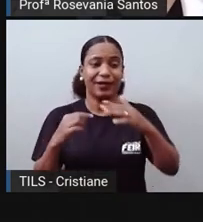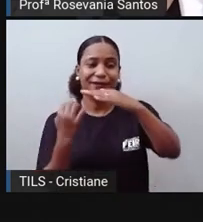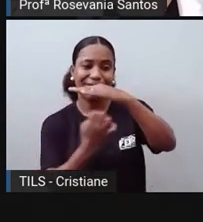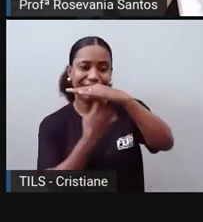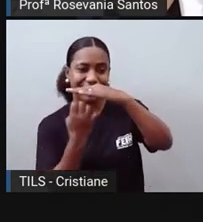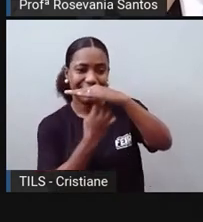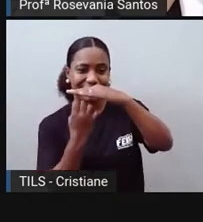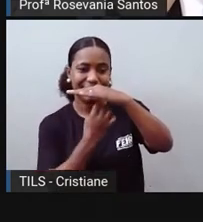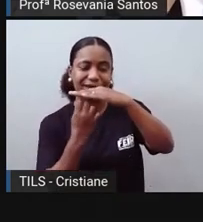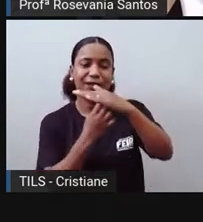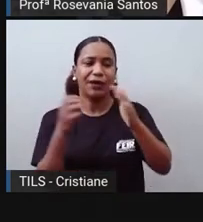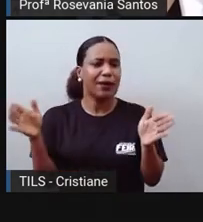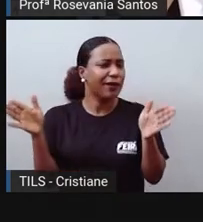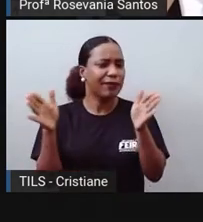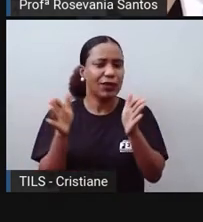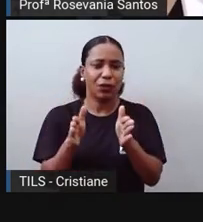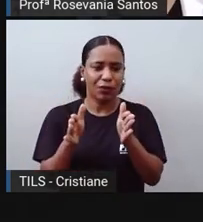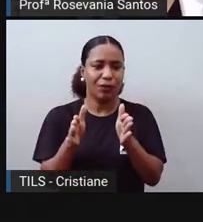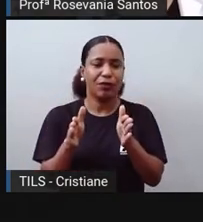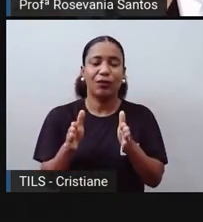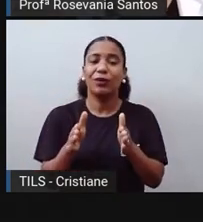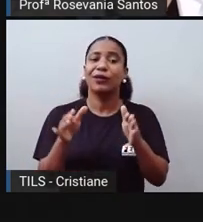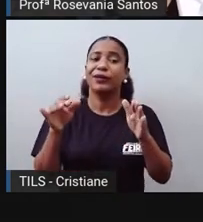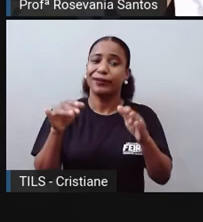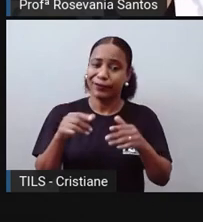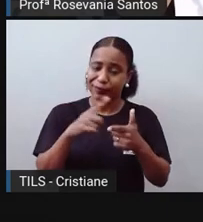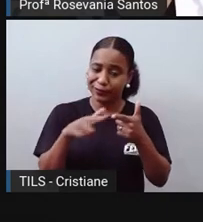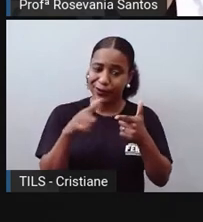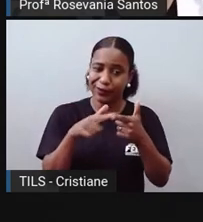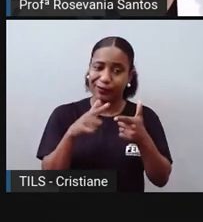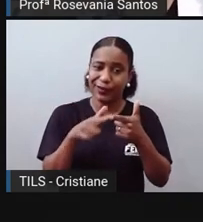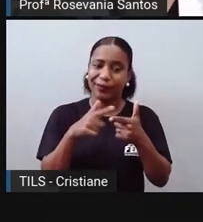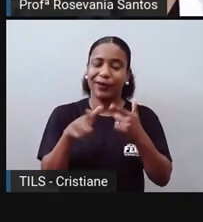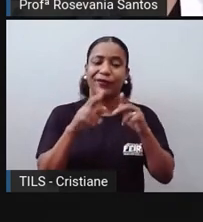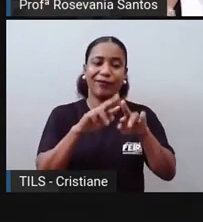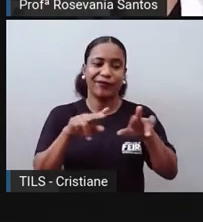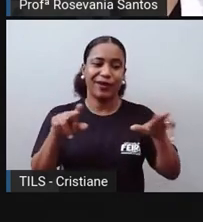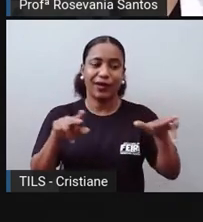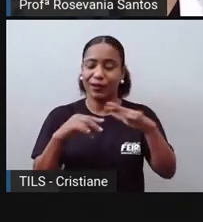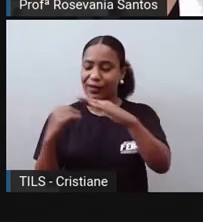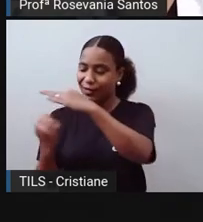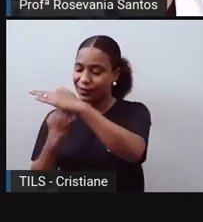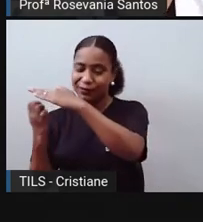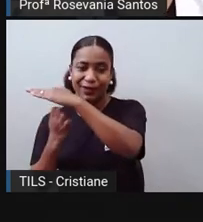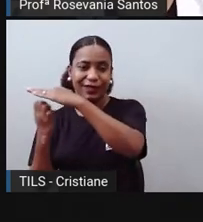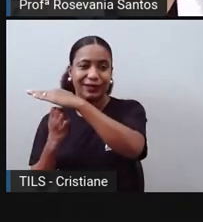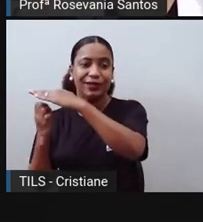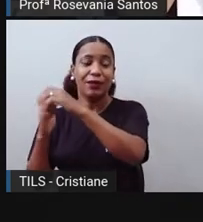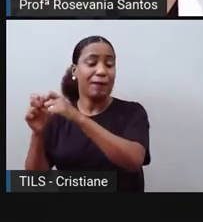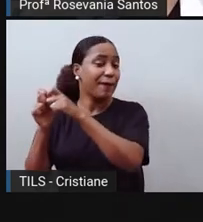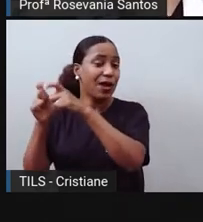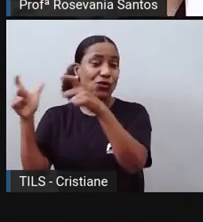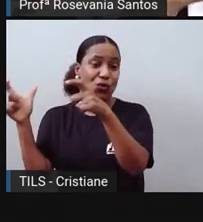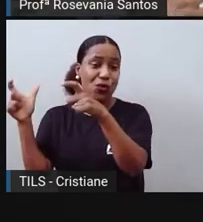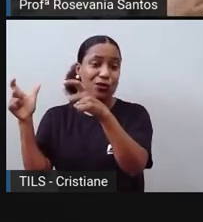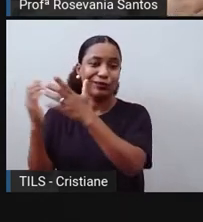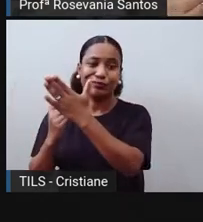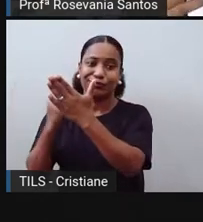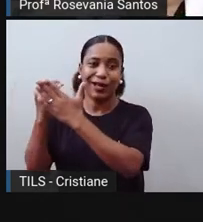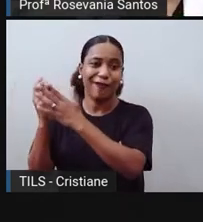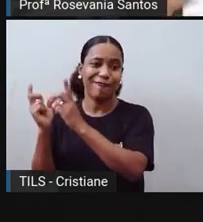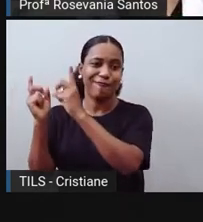acabam, né, sofrendo porque as grandes empresas pelo fluxo maior de mercadorias podem barganhar também melhores preços pela